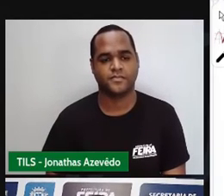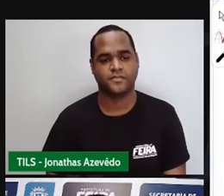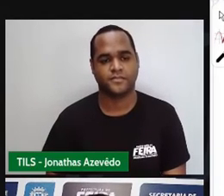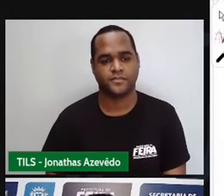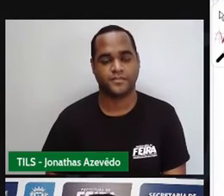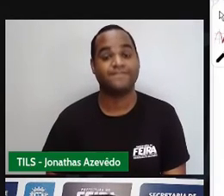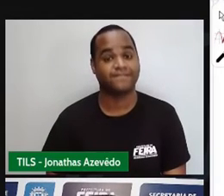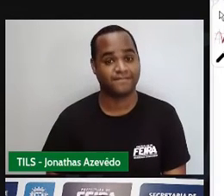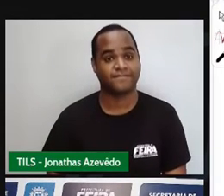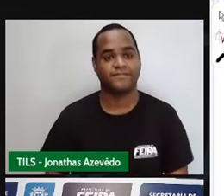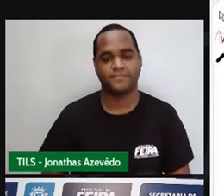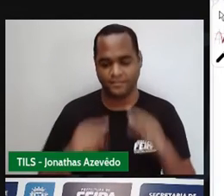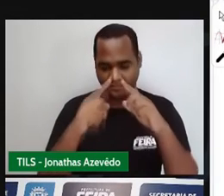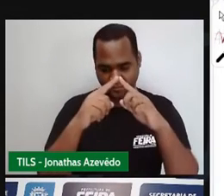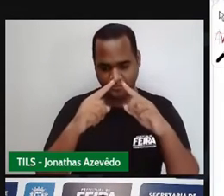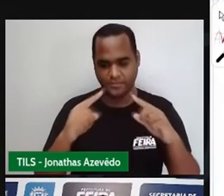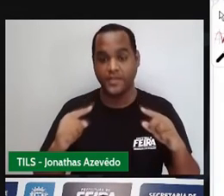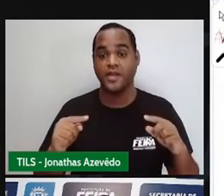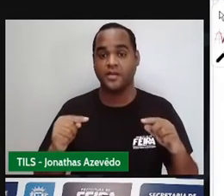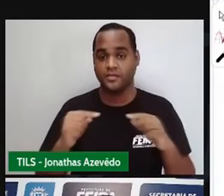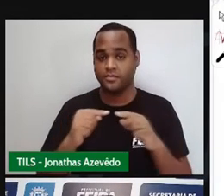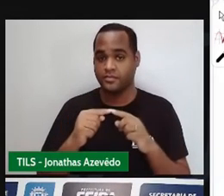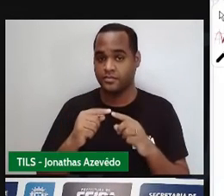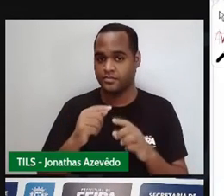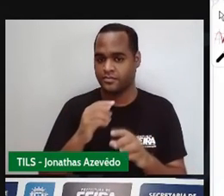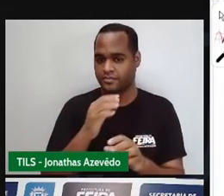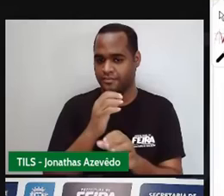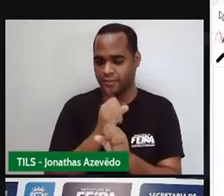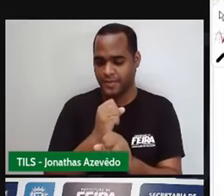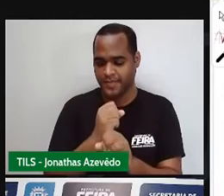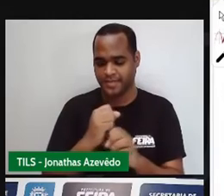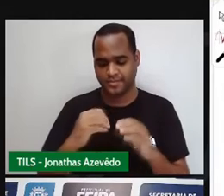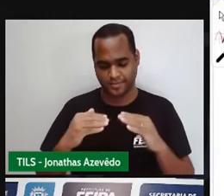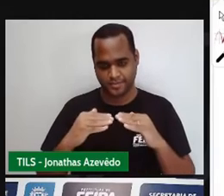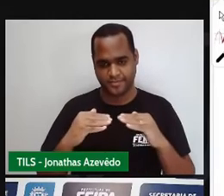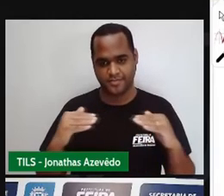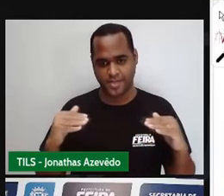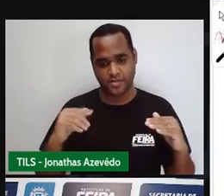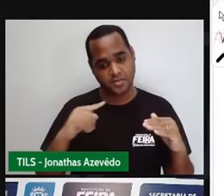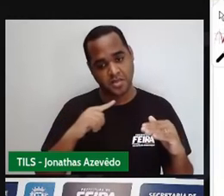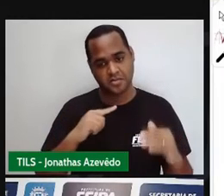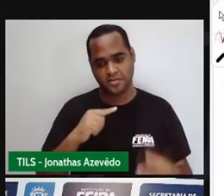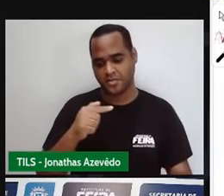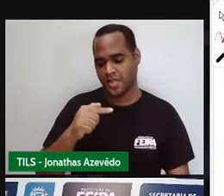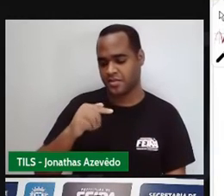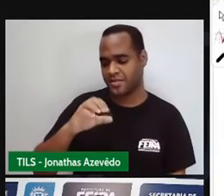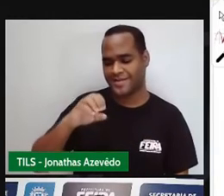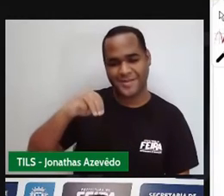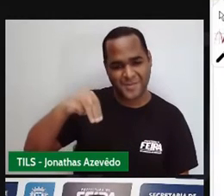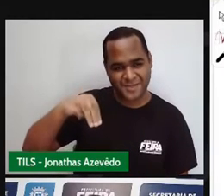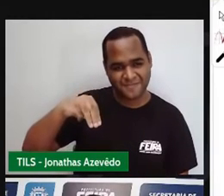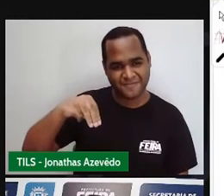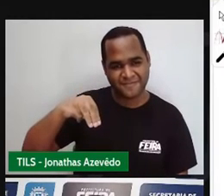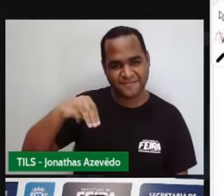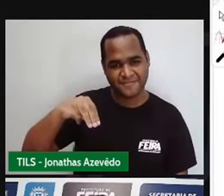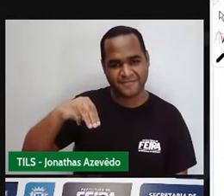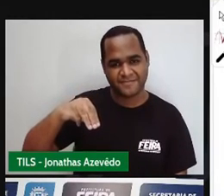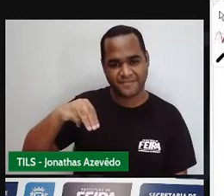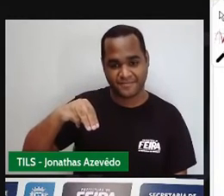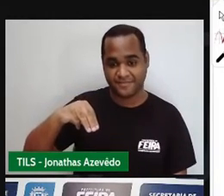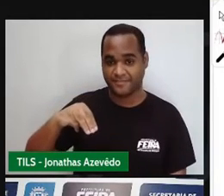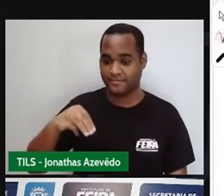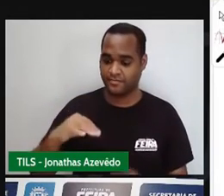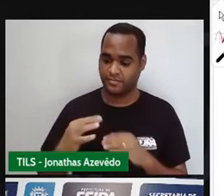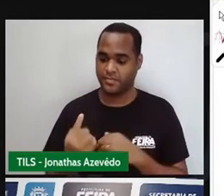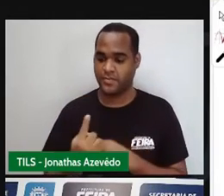esse triângulo tem uma medida de base ou de comprimento 7 centímetros tem uma medida